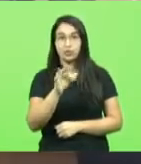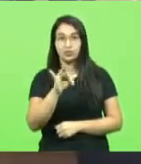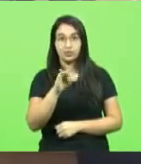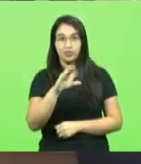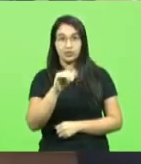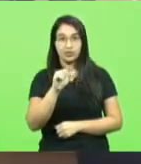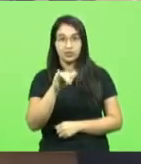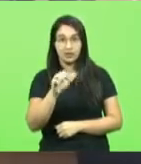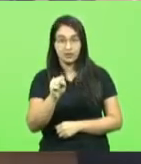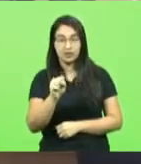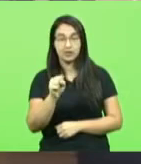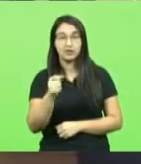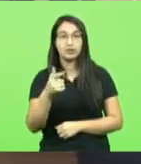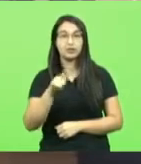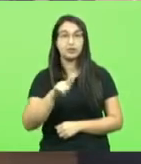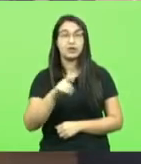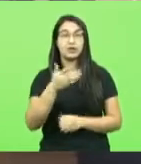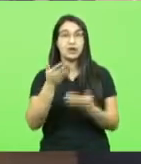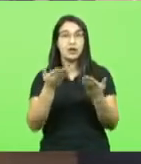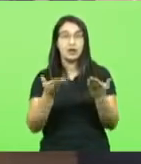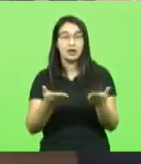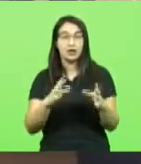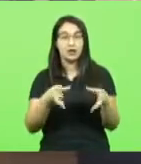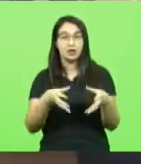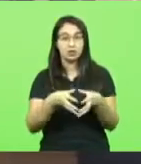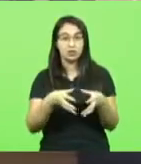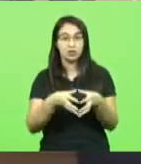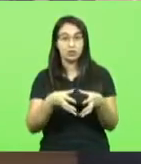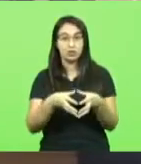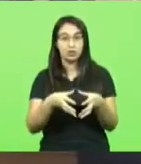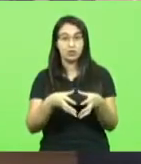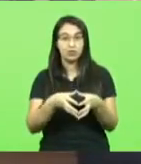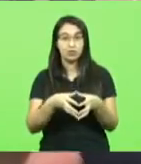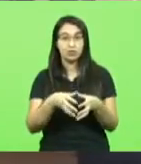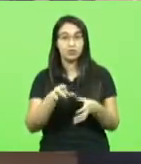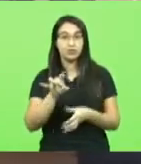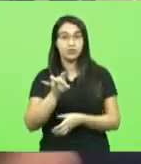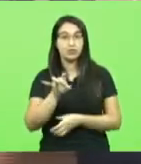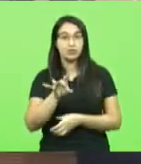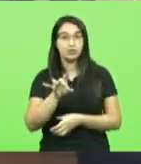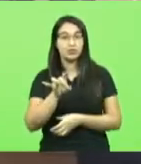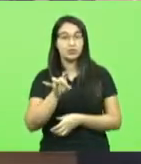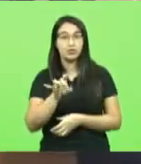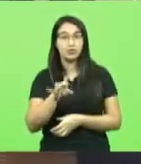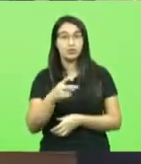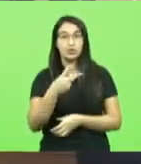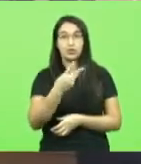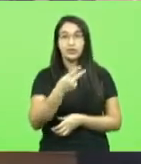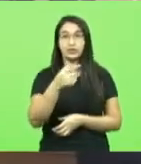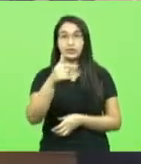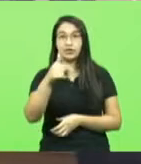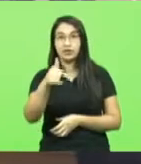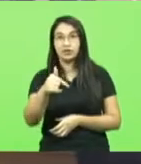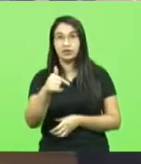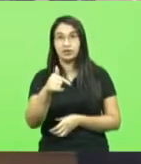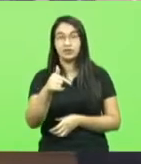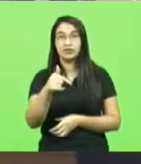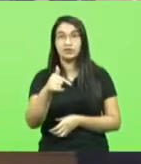128 oficiais e apenas 27 praças.